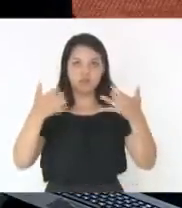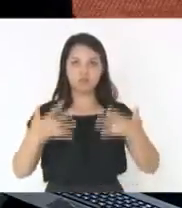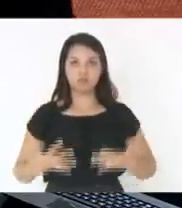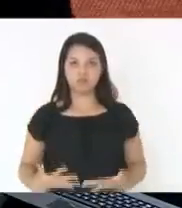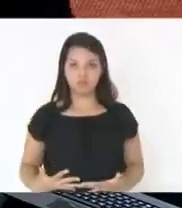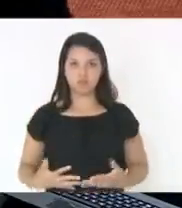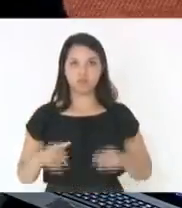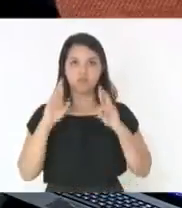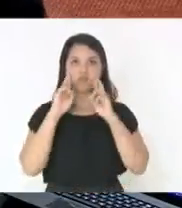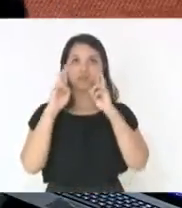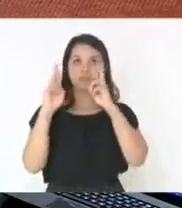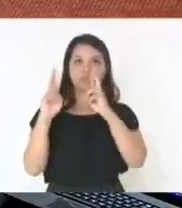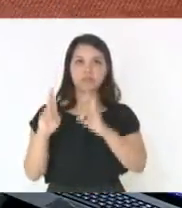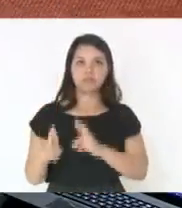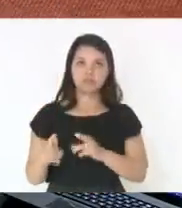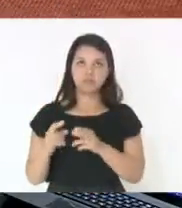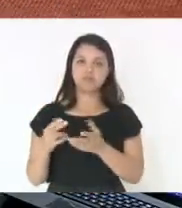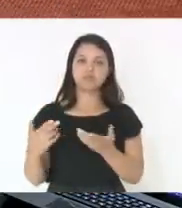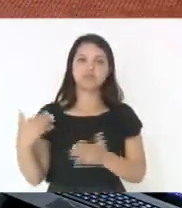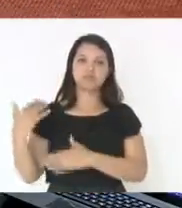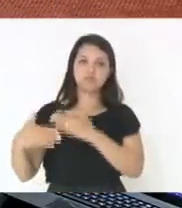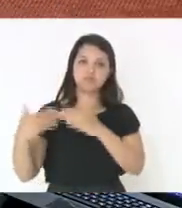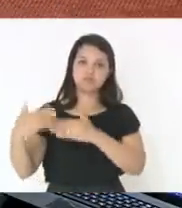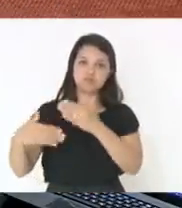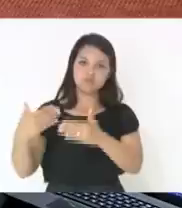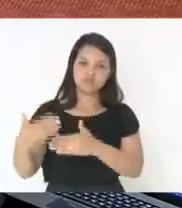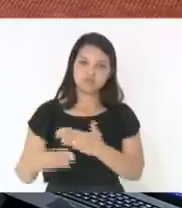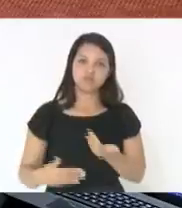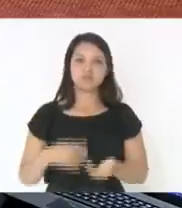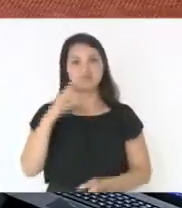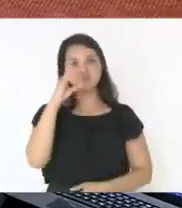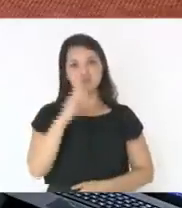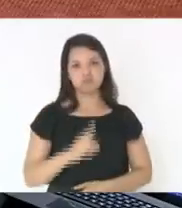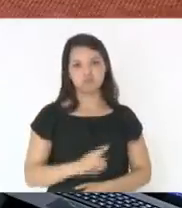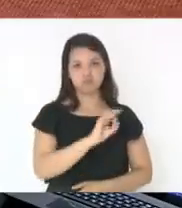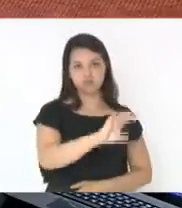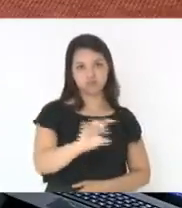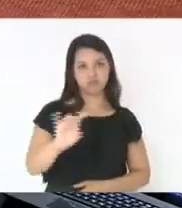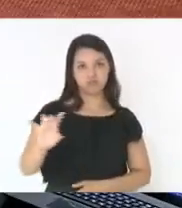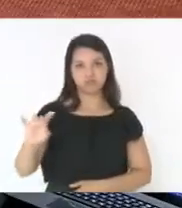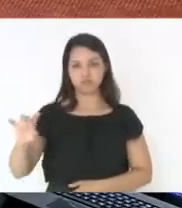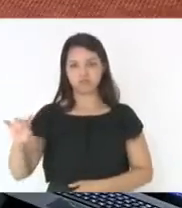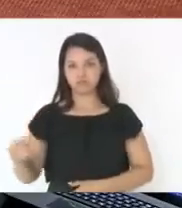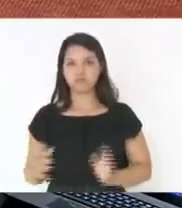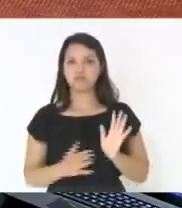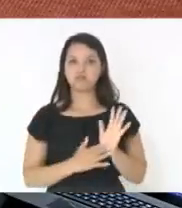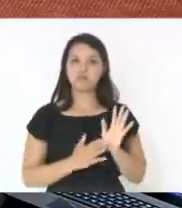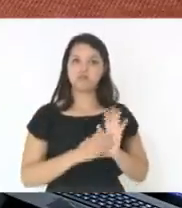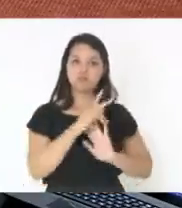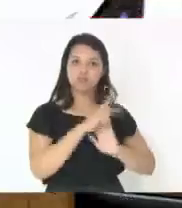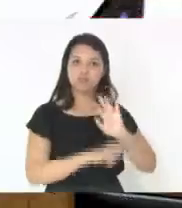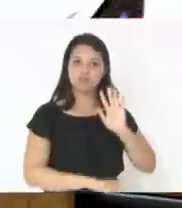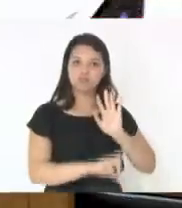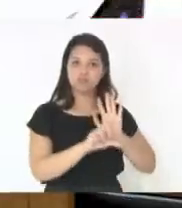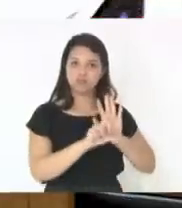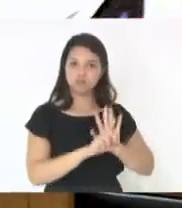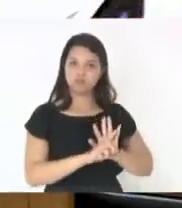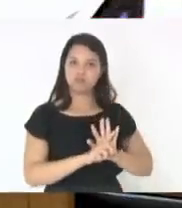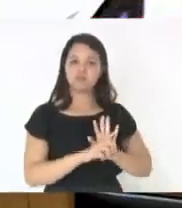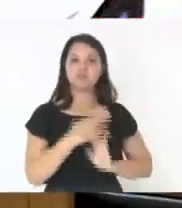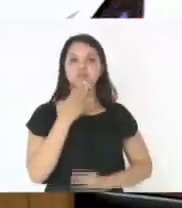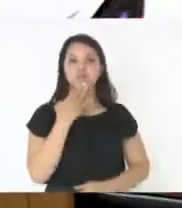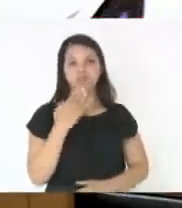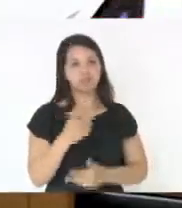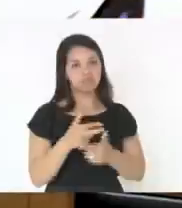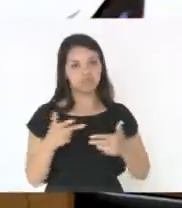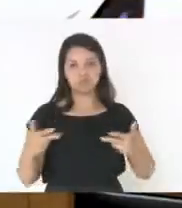respeito muito a construção e o direito de cada parlamentar a propor projetos de lei, requerimentos, enfim,